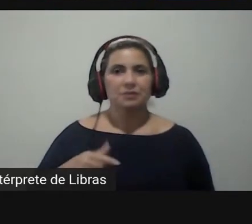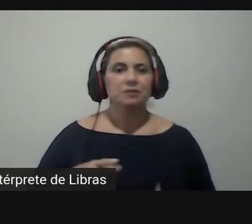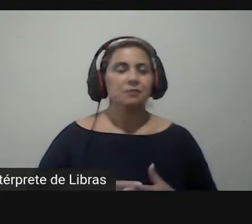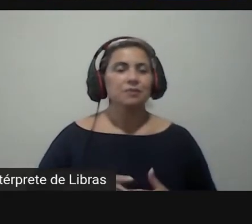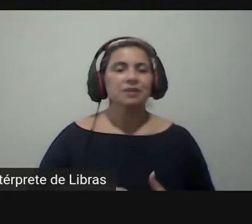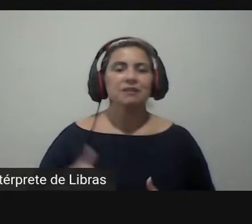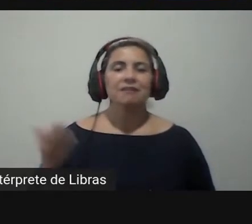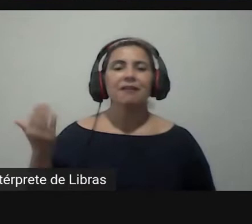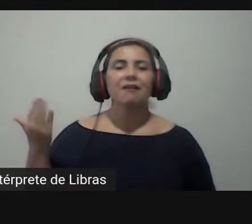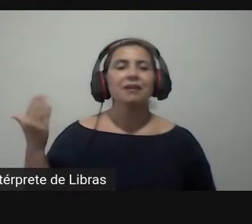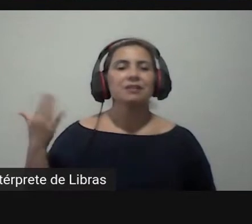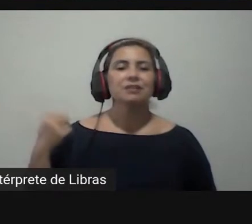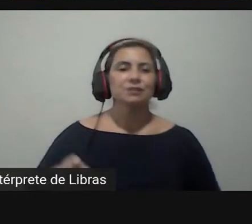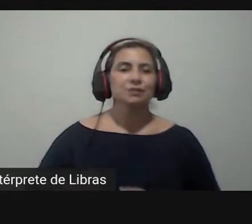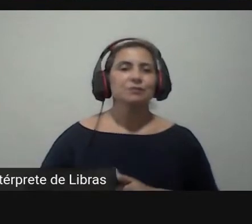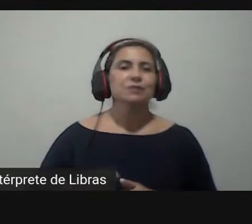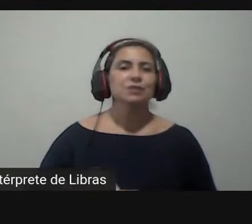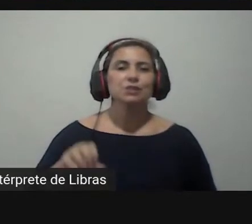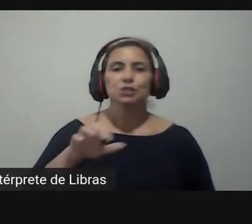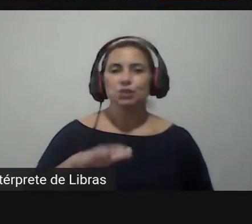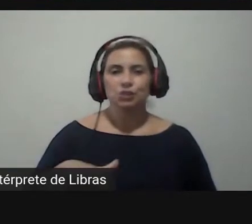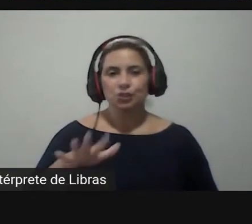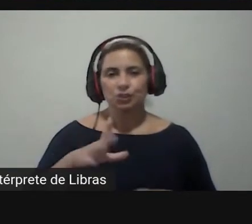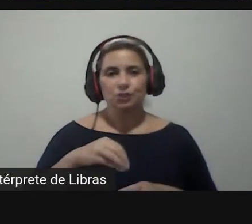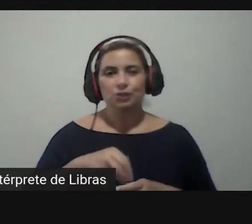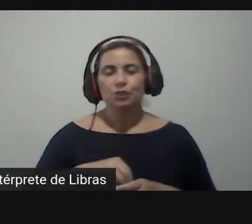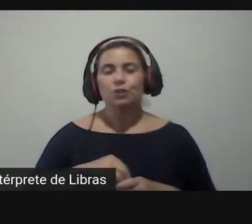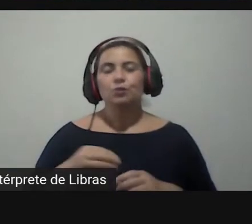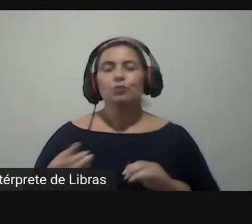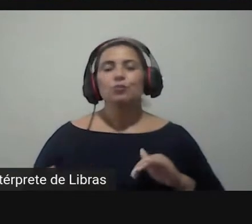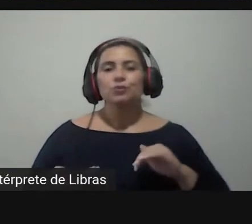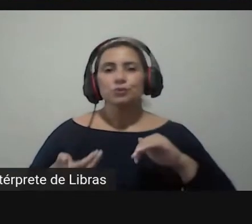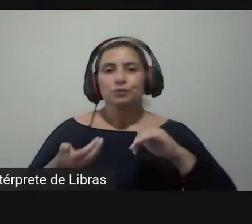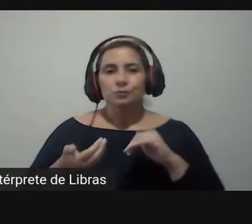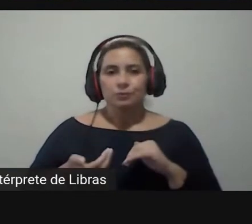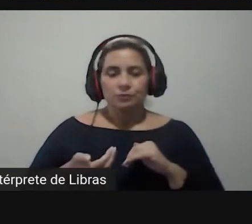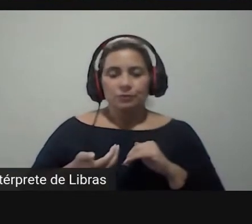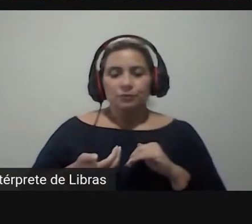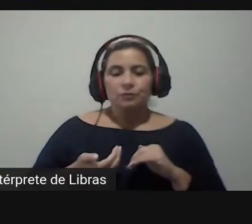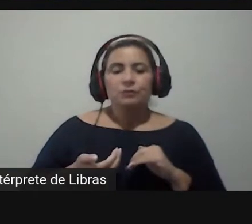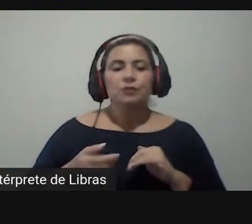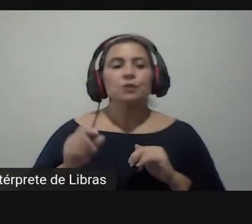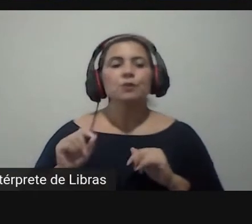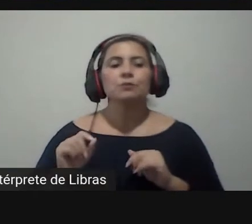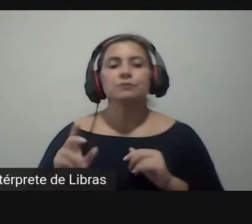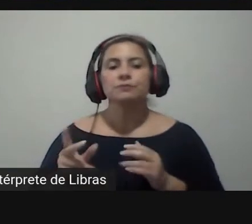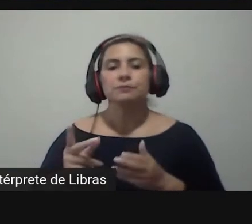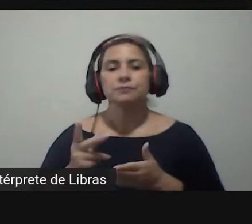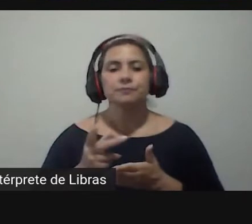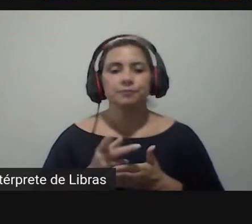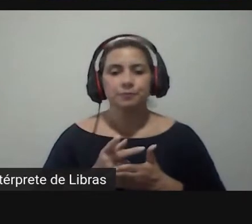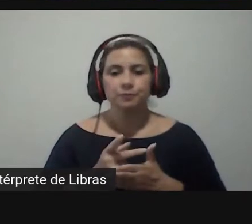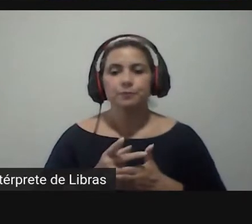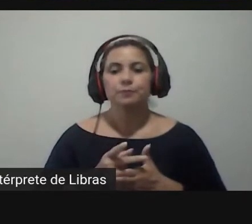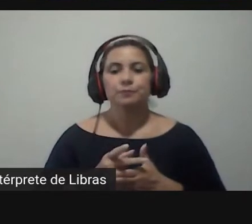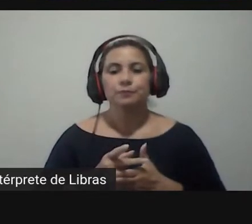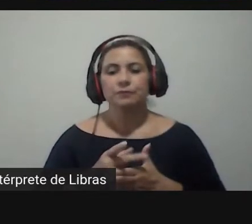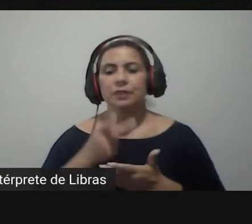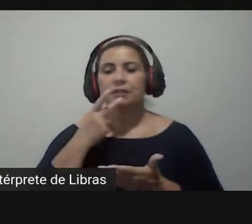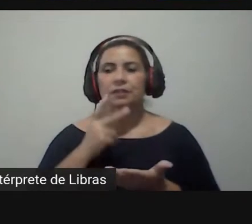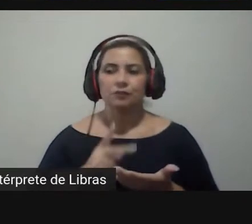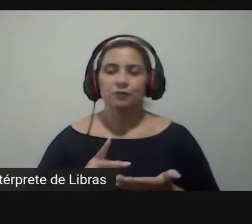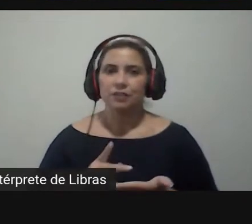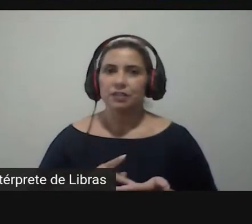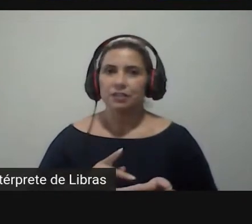já estabelecidos no âmbito do Congresso Nacional o que acaba acontecendo é que embora de fato ela